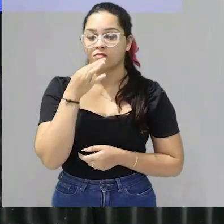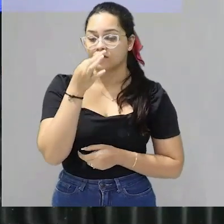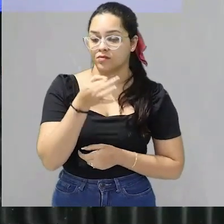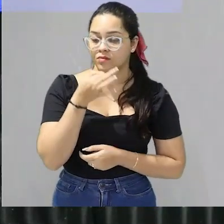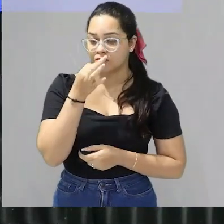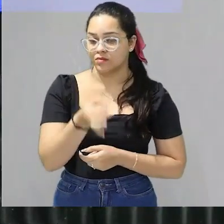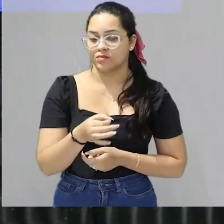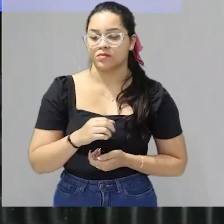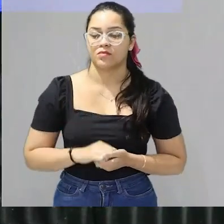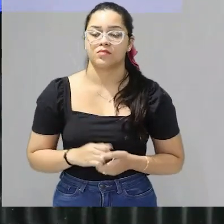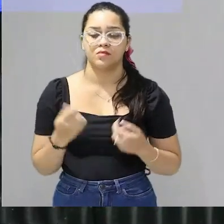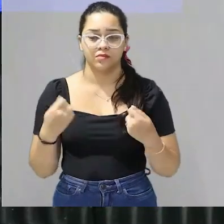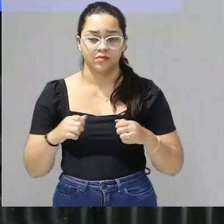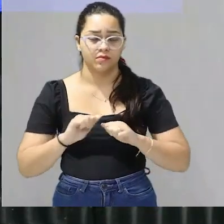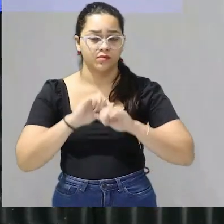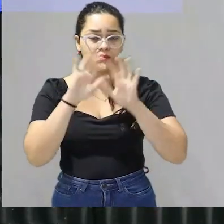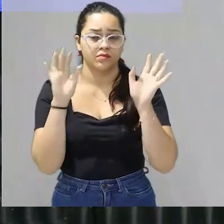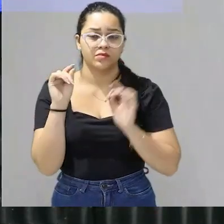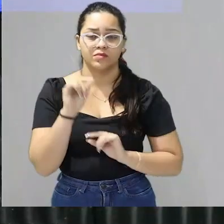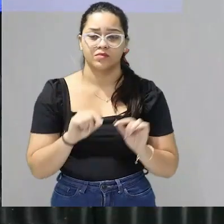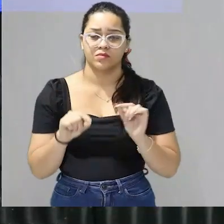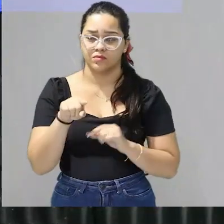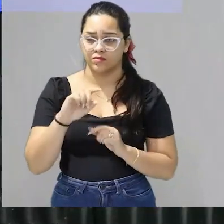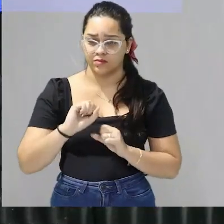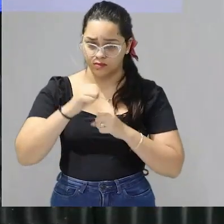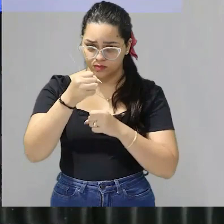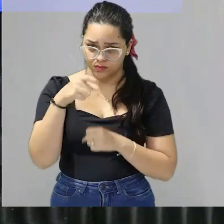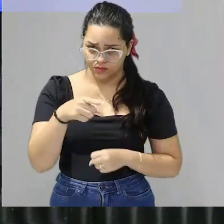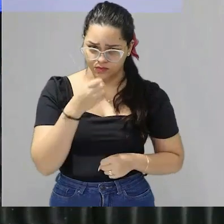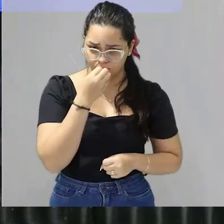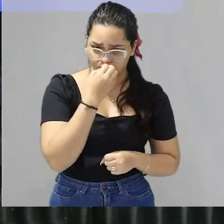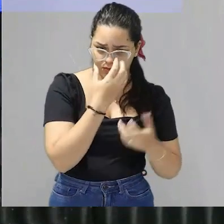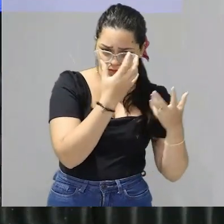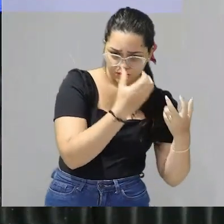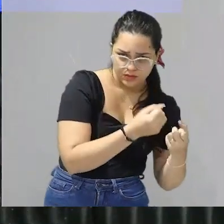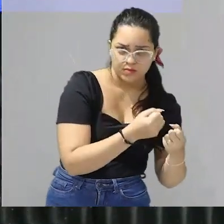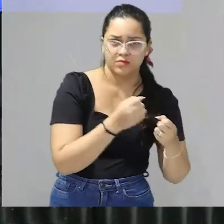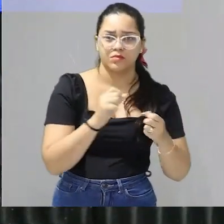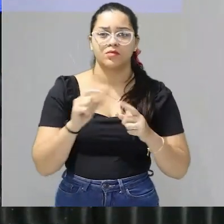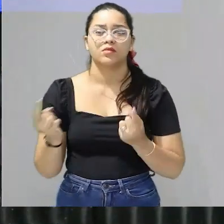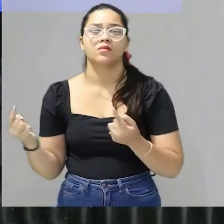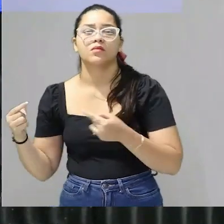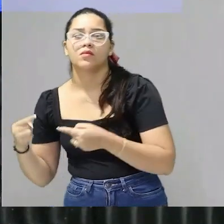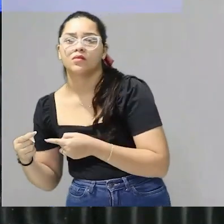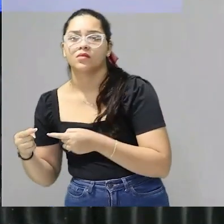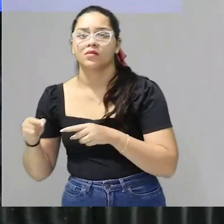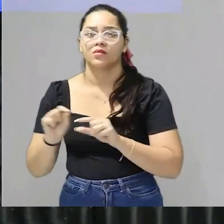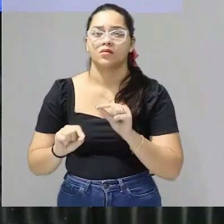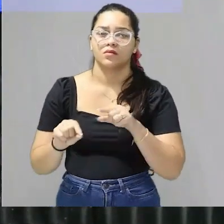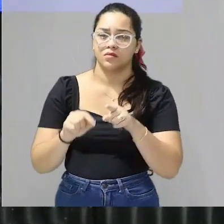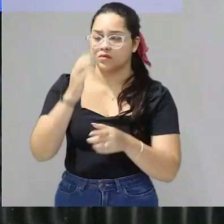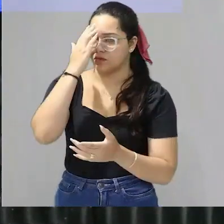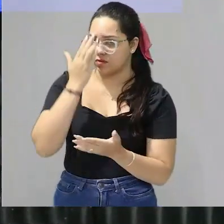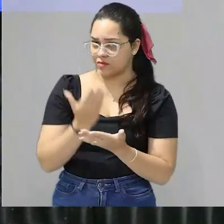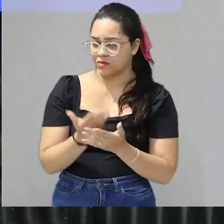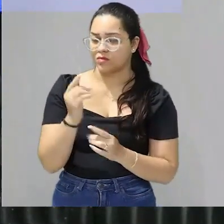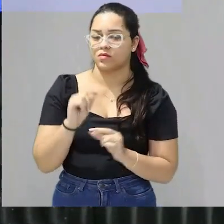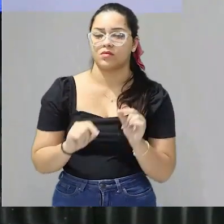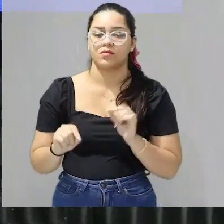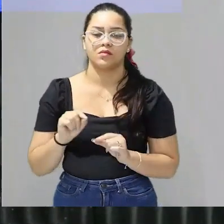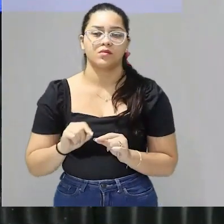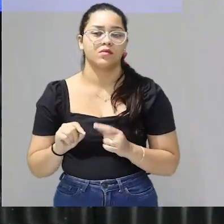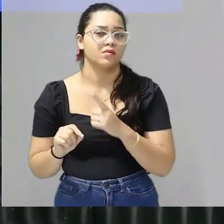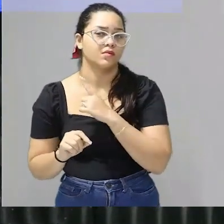vista precisa ficar claro o que você vai defender você é a favor daquilo você é contra você acredita que com